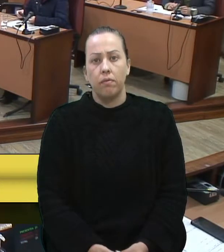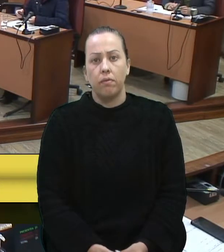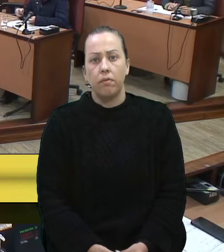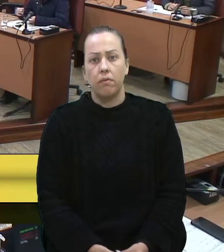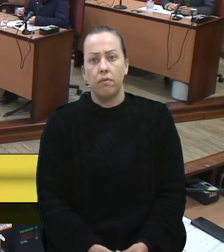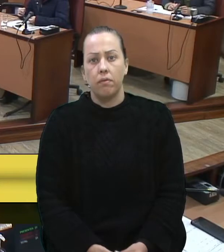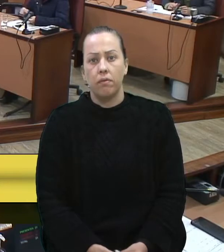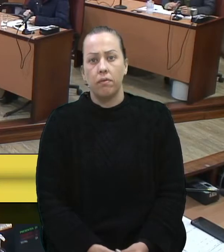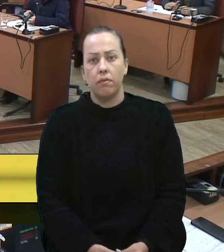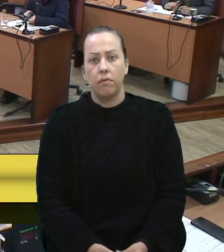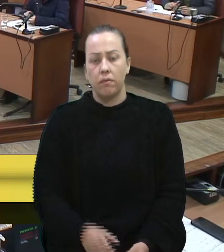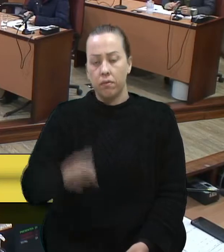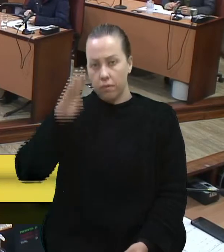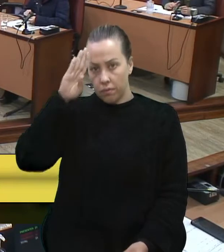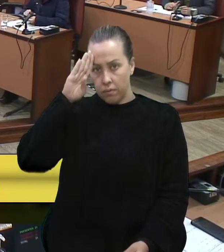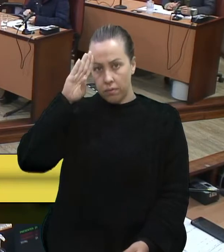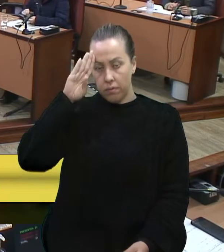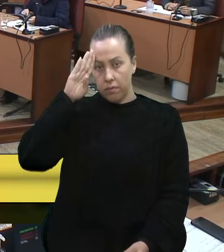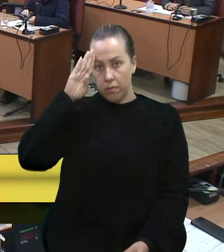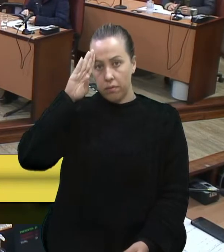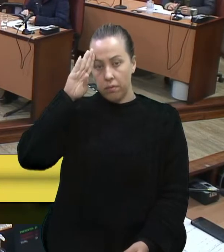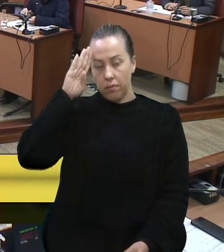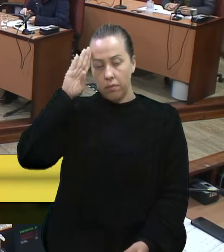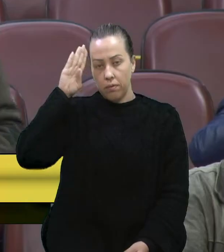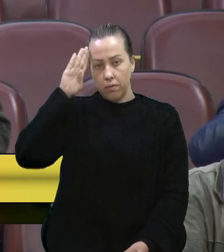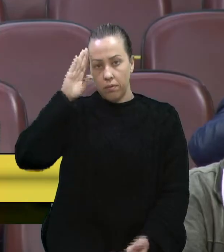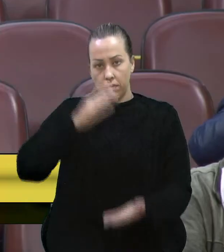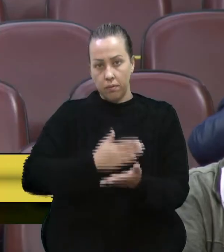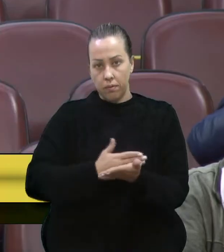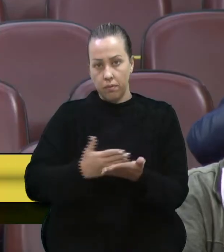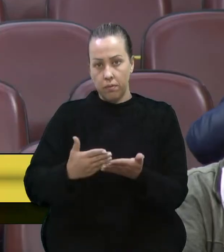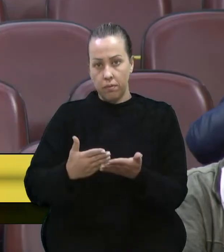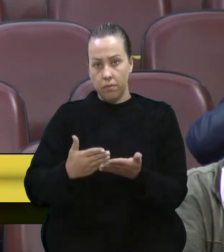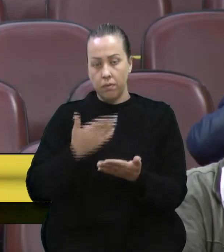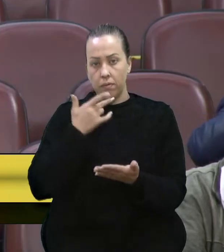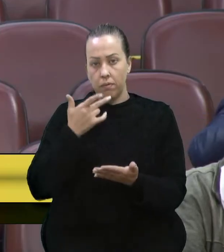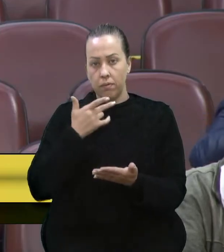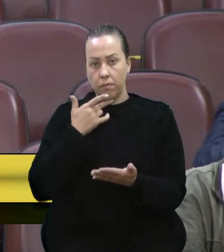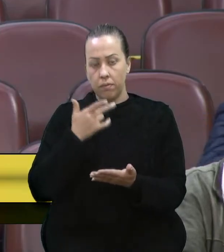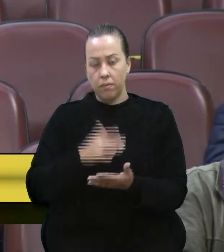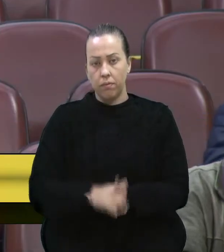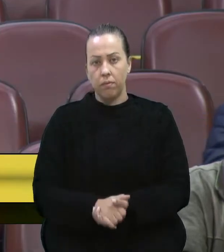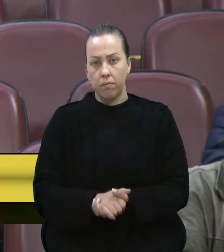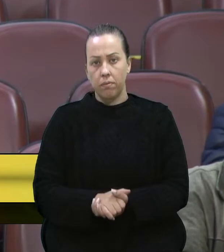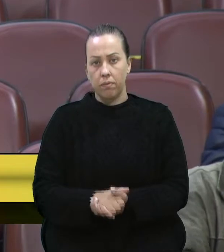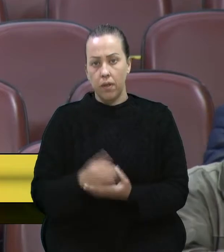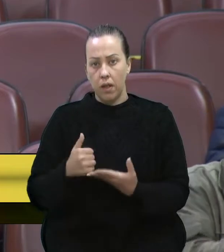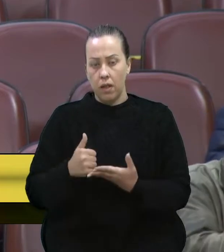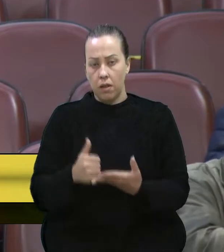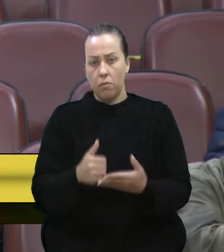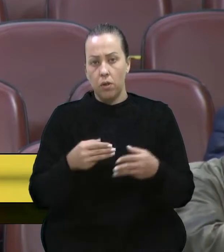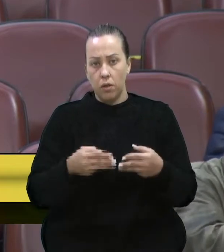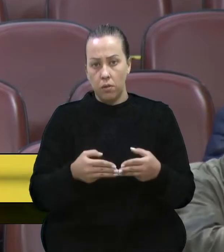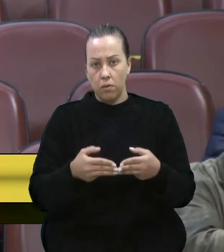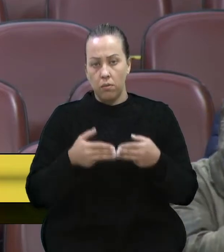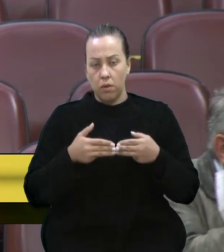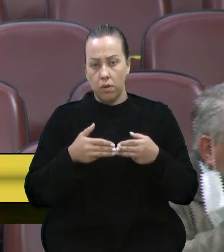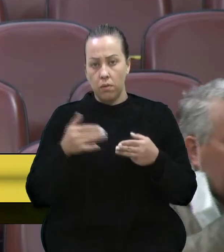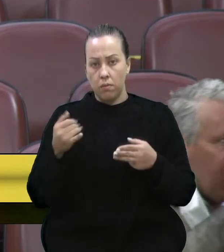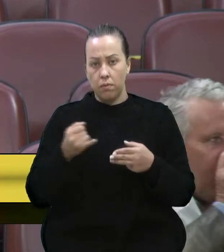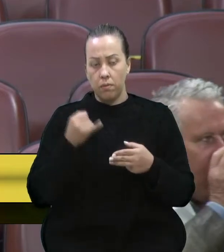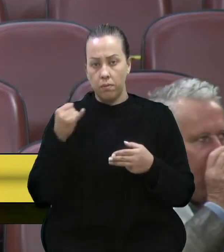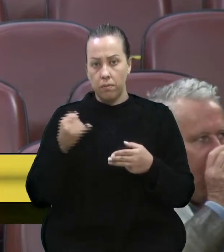Vereador Bressan, de início já digo que apoia essa moção, importantíssima.